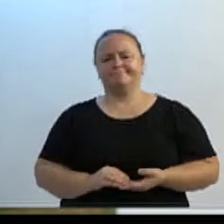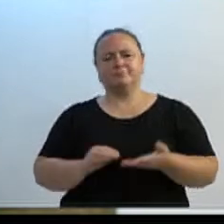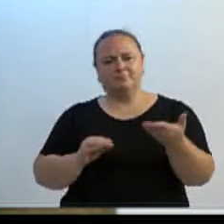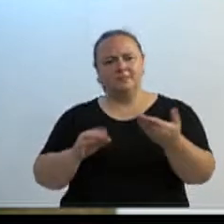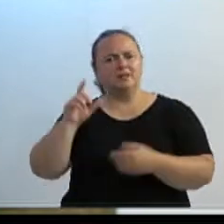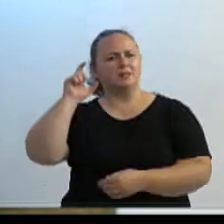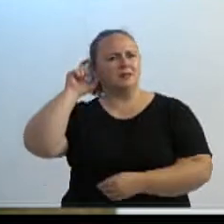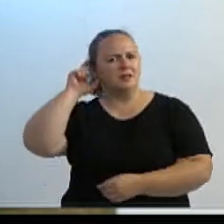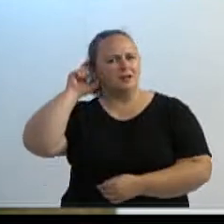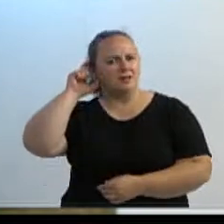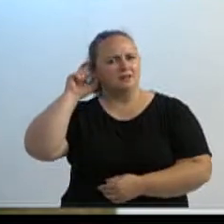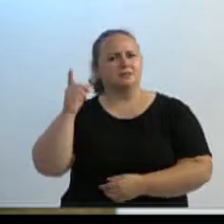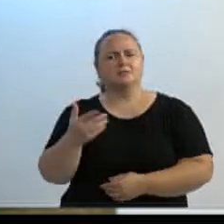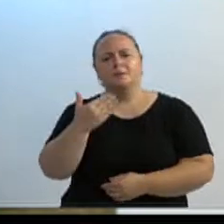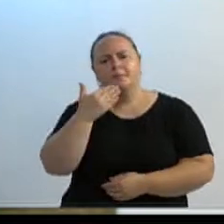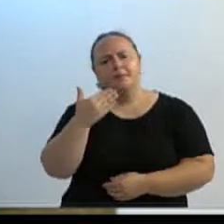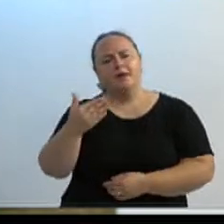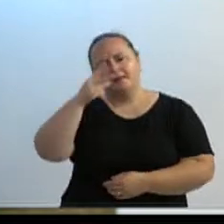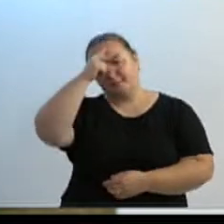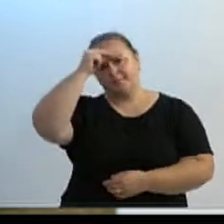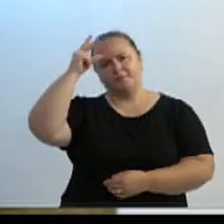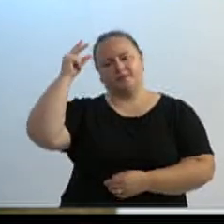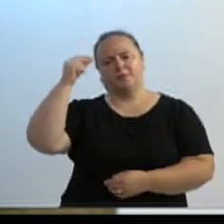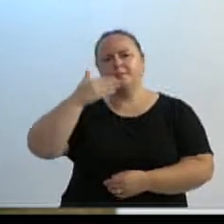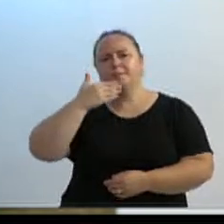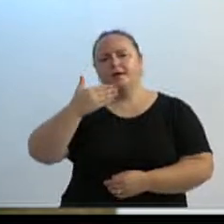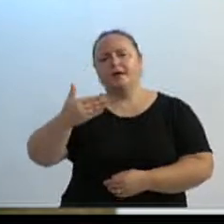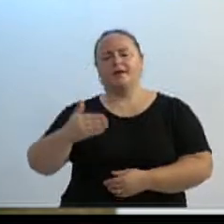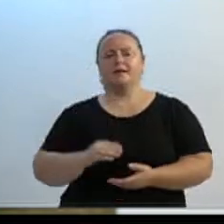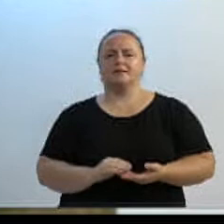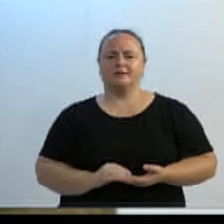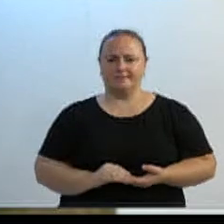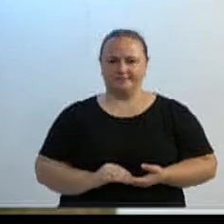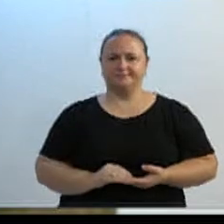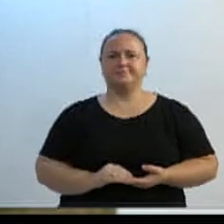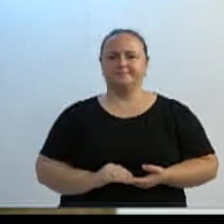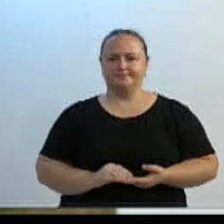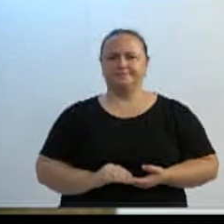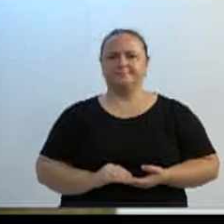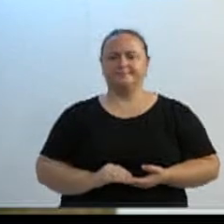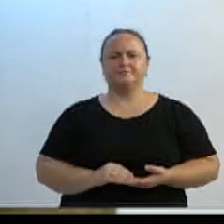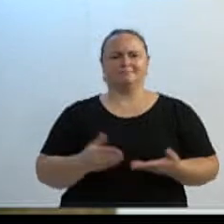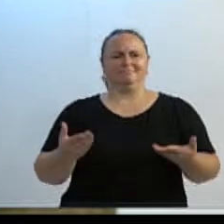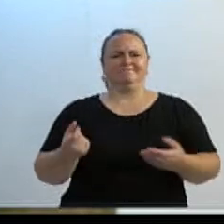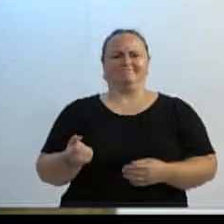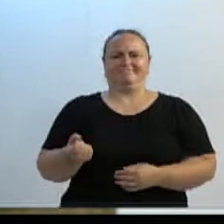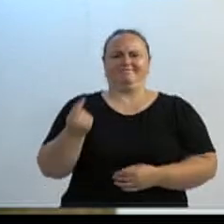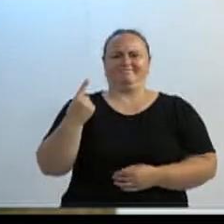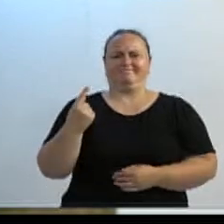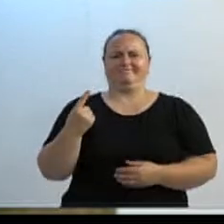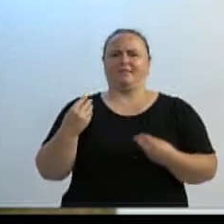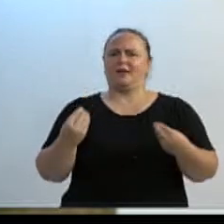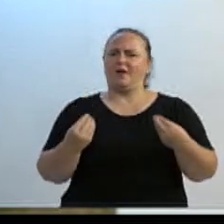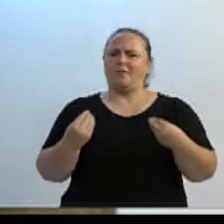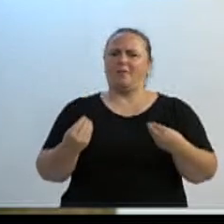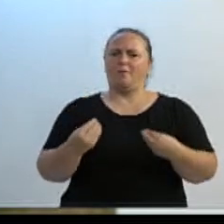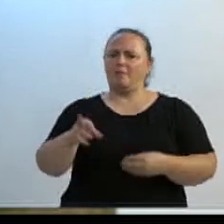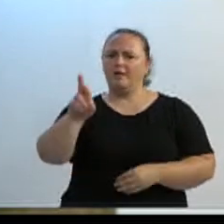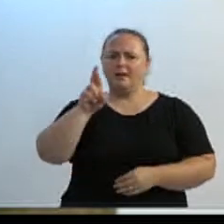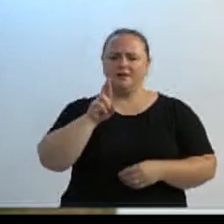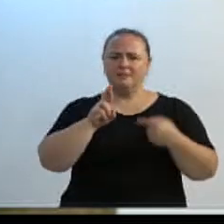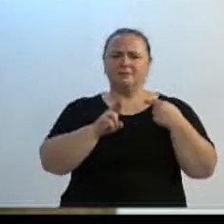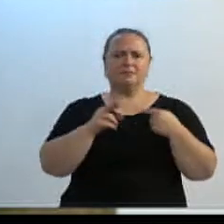o senhor vai no prefeito, cobre do prefeito esse encaminhamento, porque é um absurdo, e nem vem a resposta, que é mais